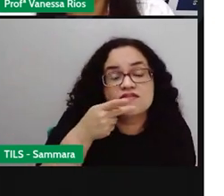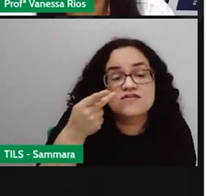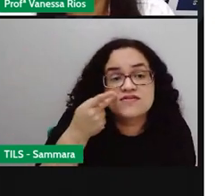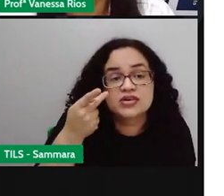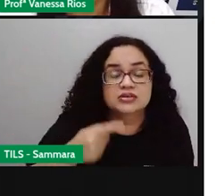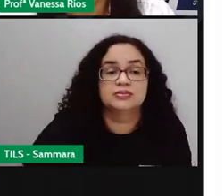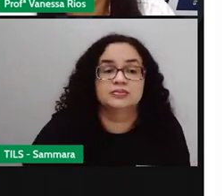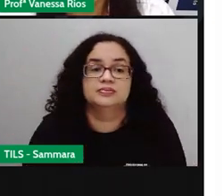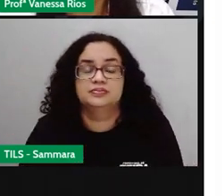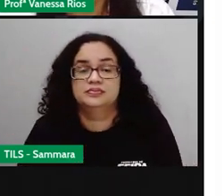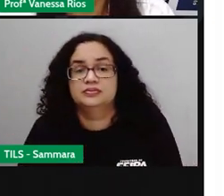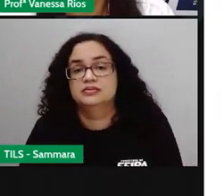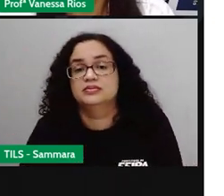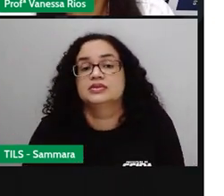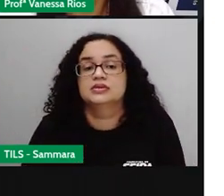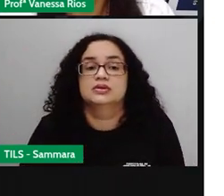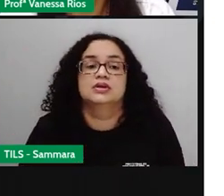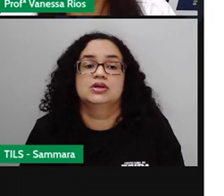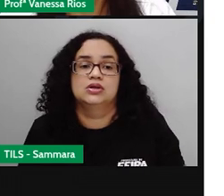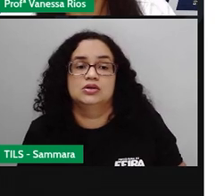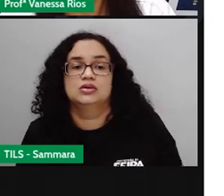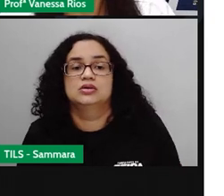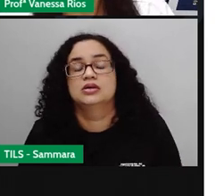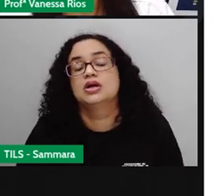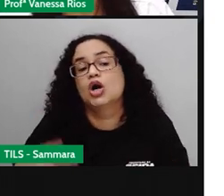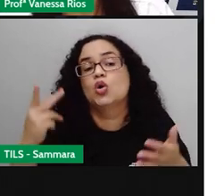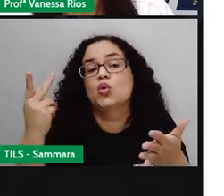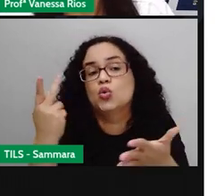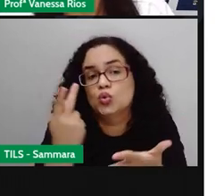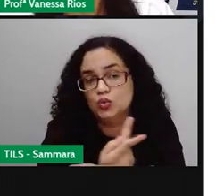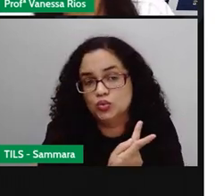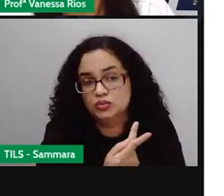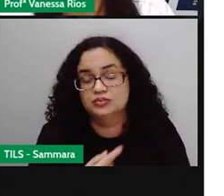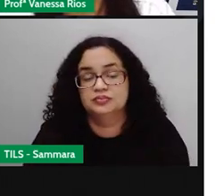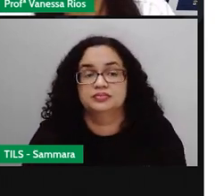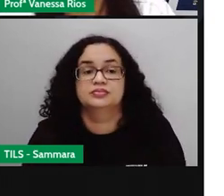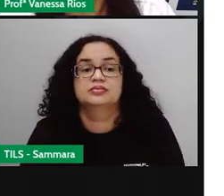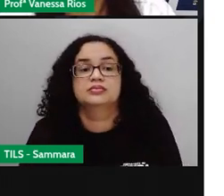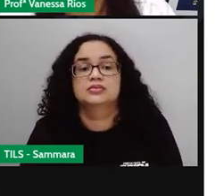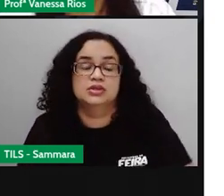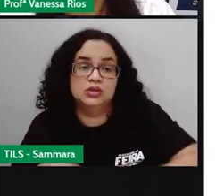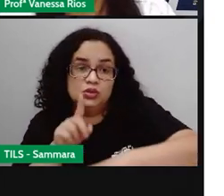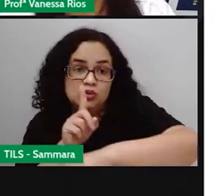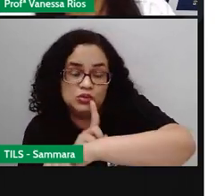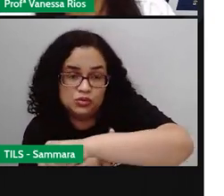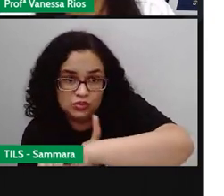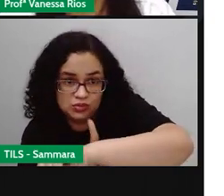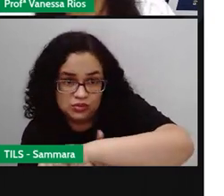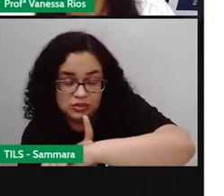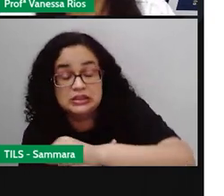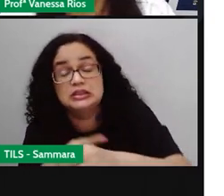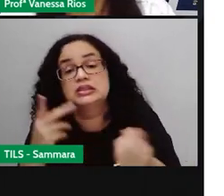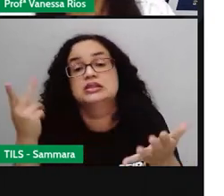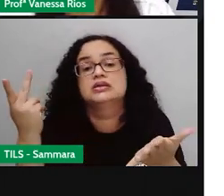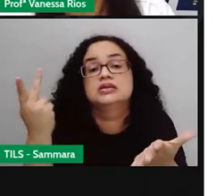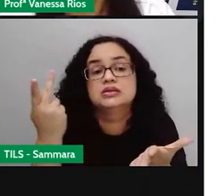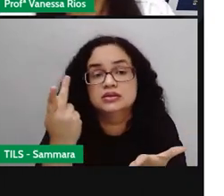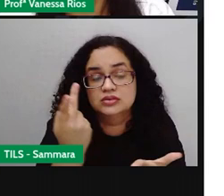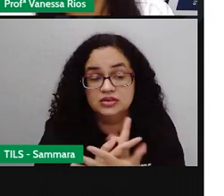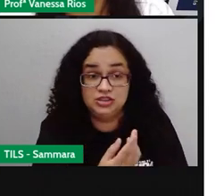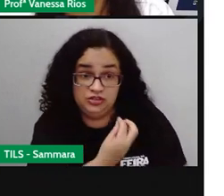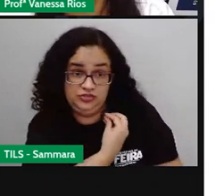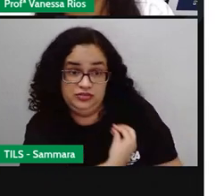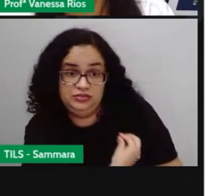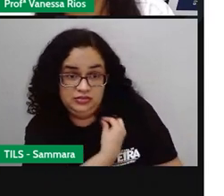isso indica, né? Como as ações acontecem em relação ao tempo em que está acontecendo, em que a gente está